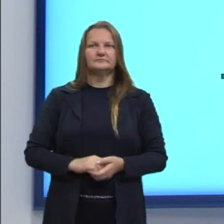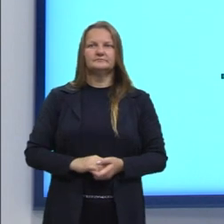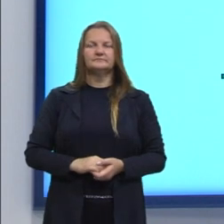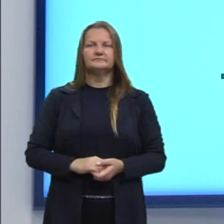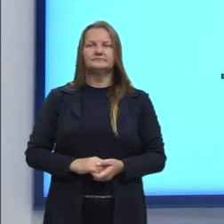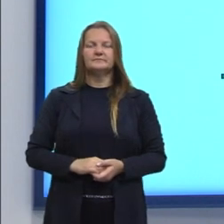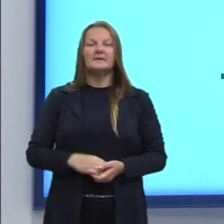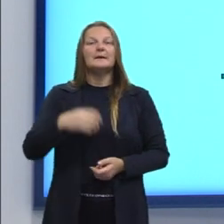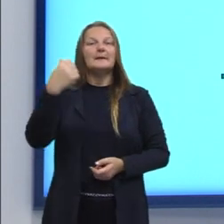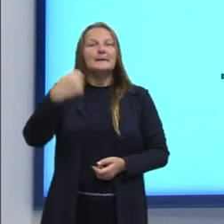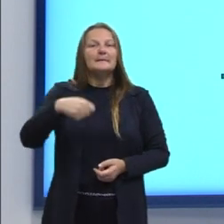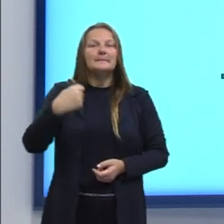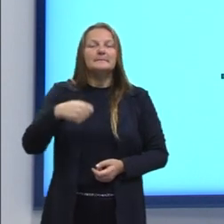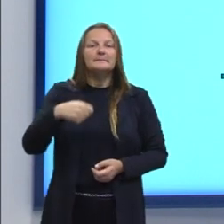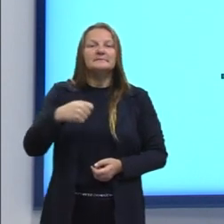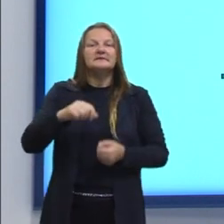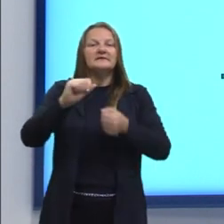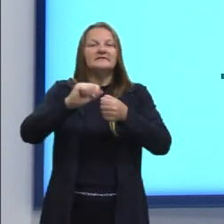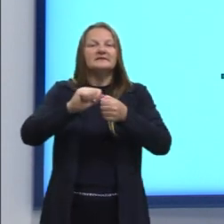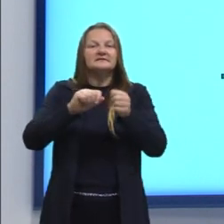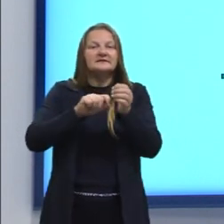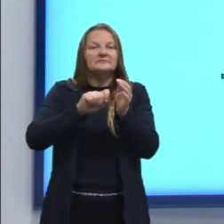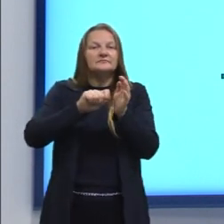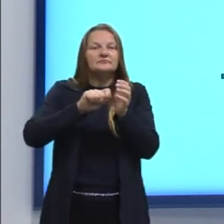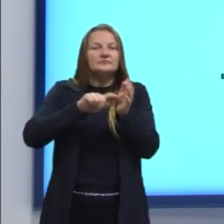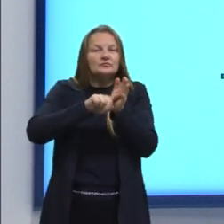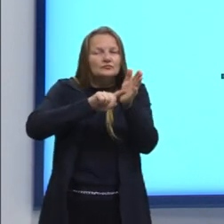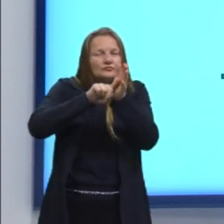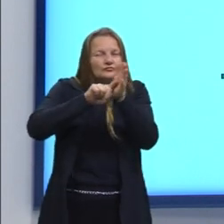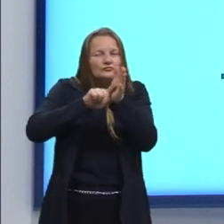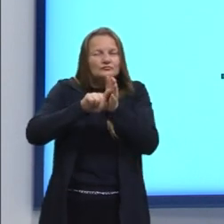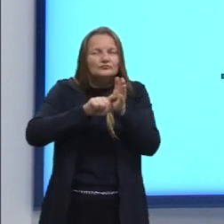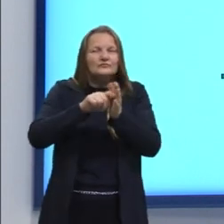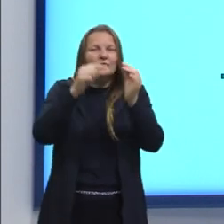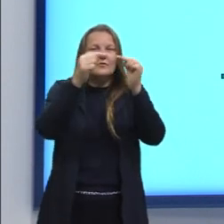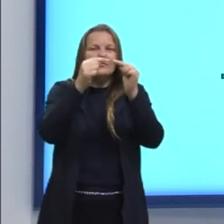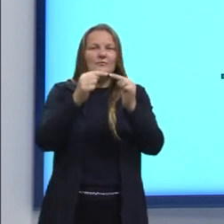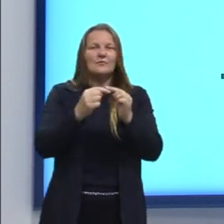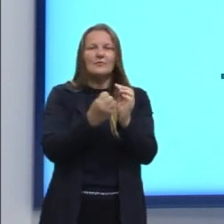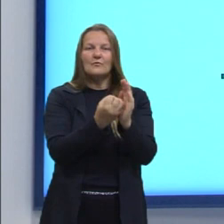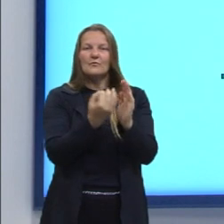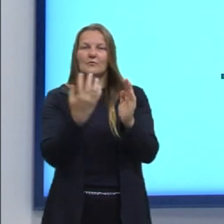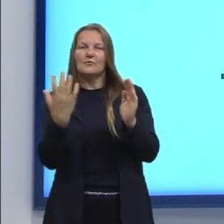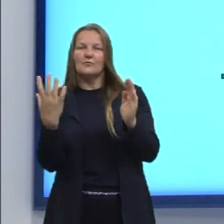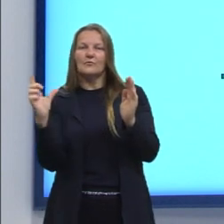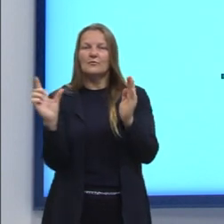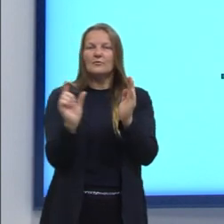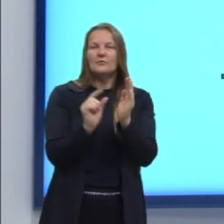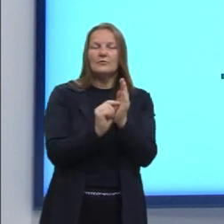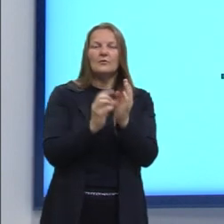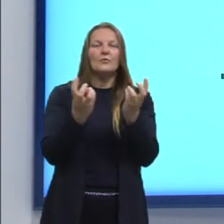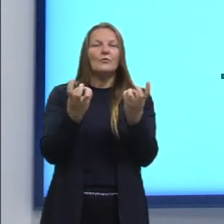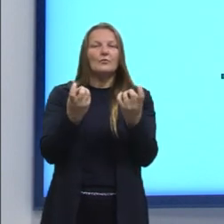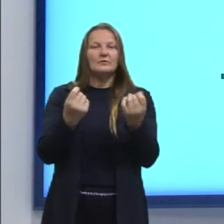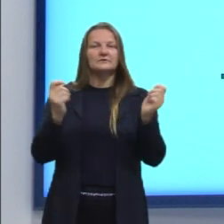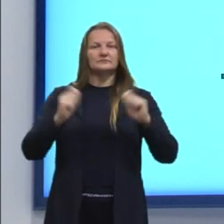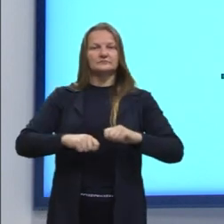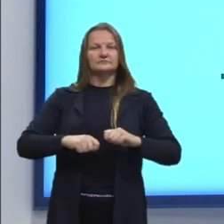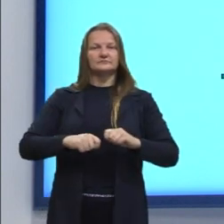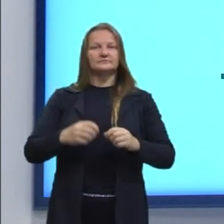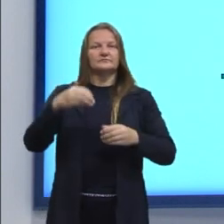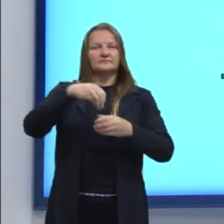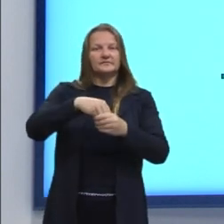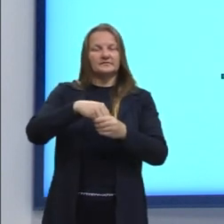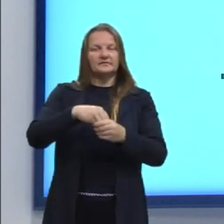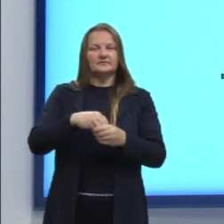nós precisamos realizar a análise combinatória, descobrir quantas possibilidades nós temos dentro